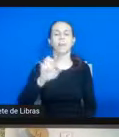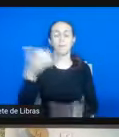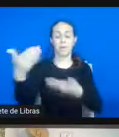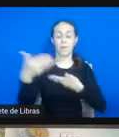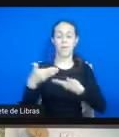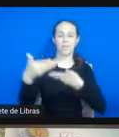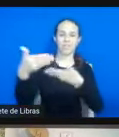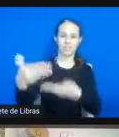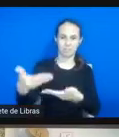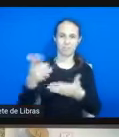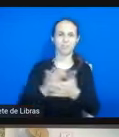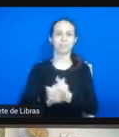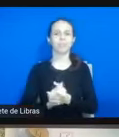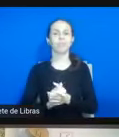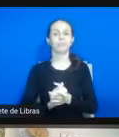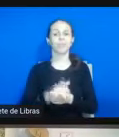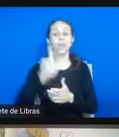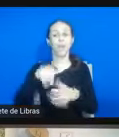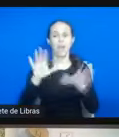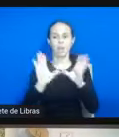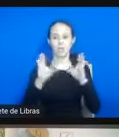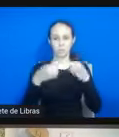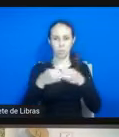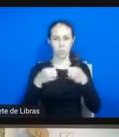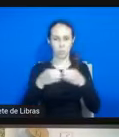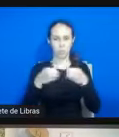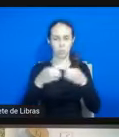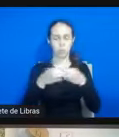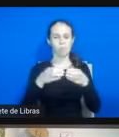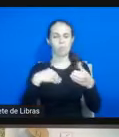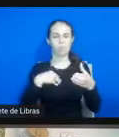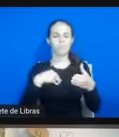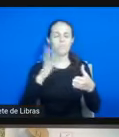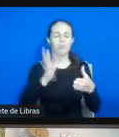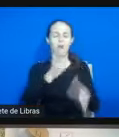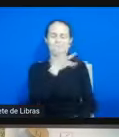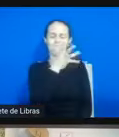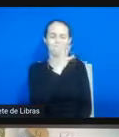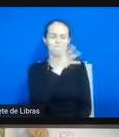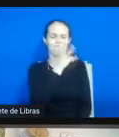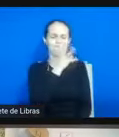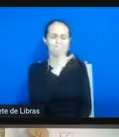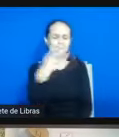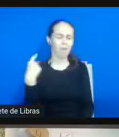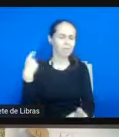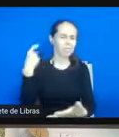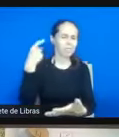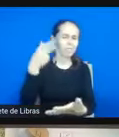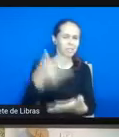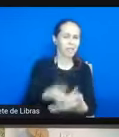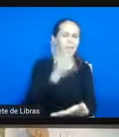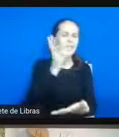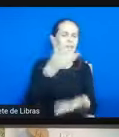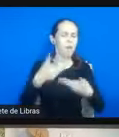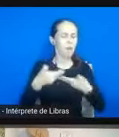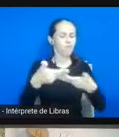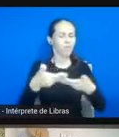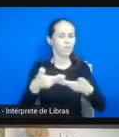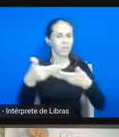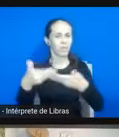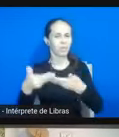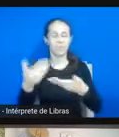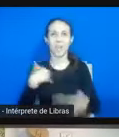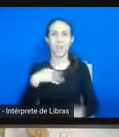que é um grupo que eu admiro muito, que eu acompanho já há um tempo. Eles me convidam para as coisas, isso é muito legal.